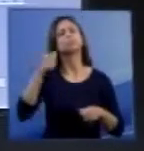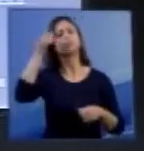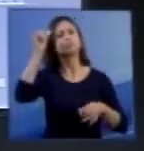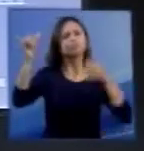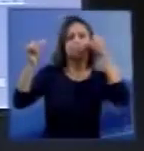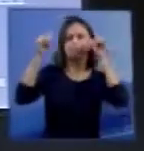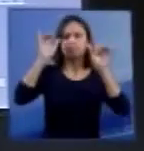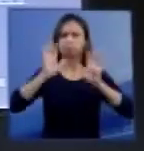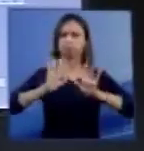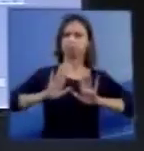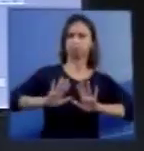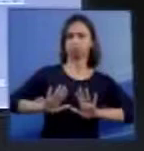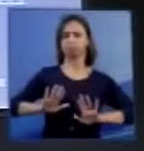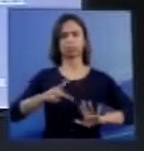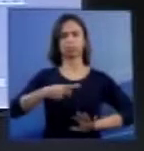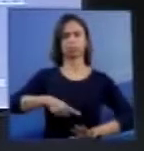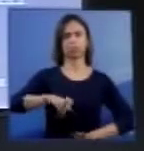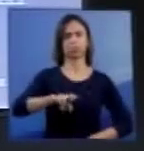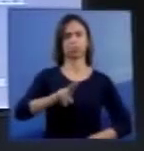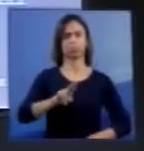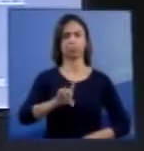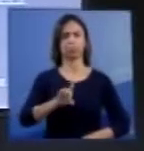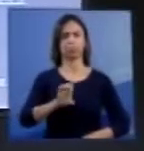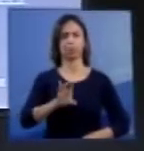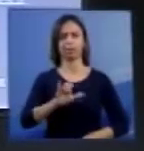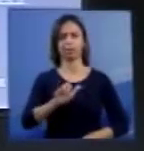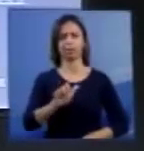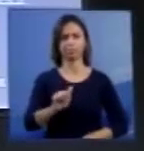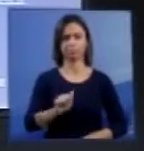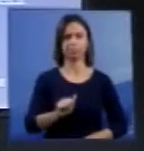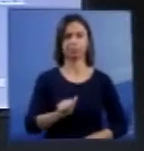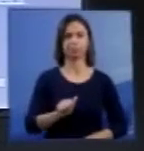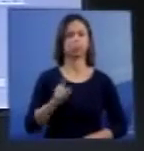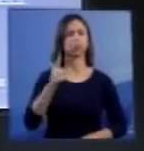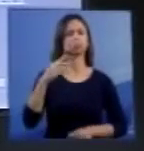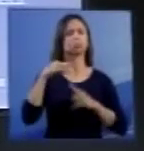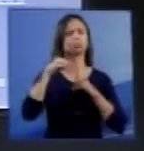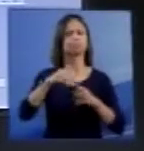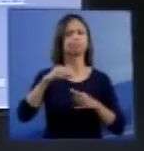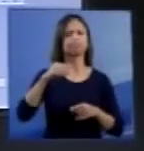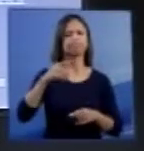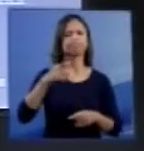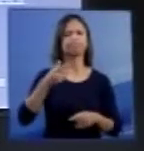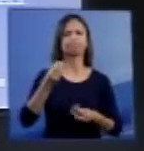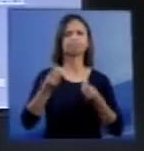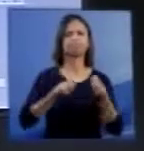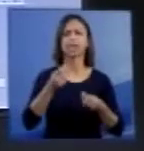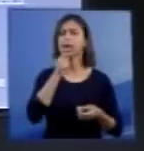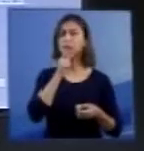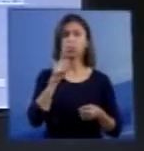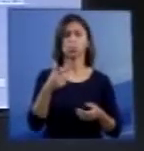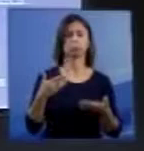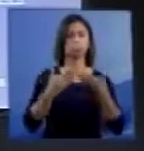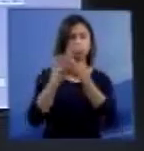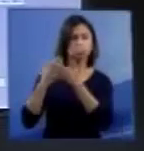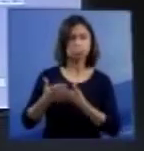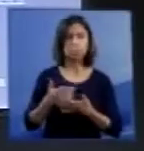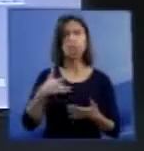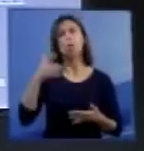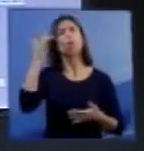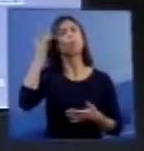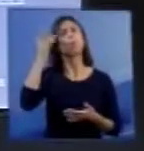para ambas as situações? Uma das principais razões é que não existem estudos com tecnologia moderna e de ponta